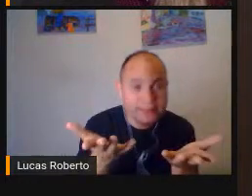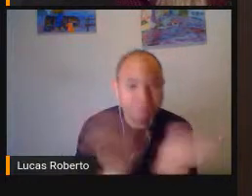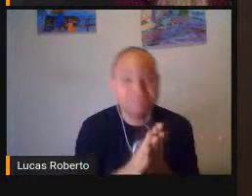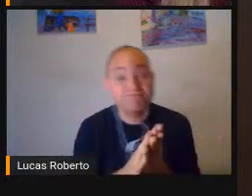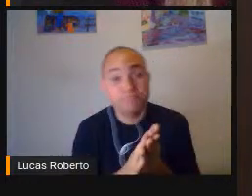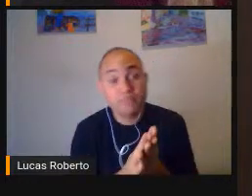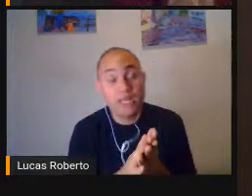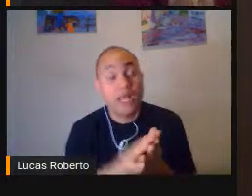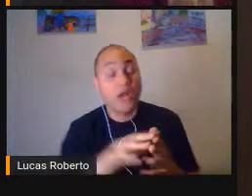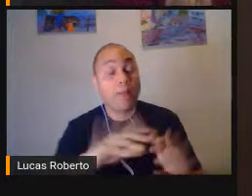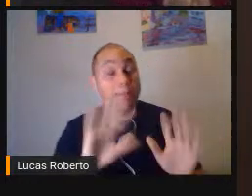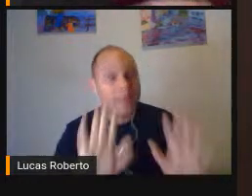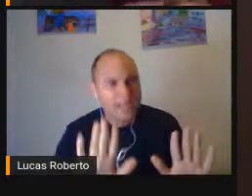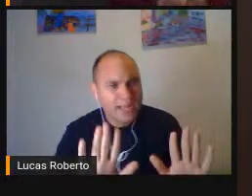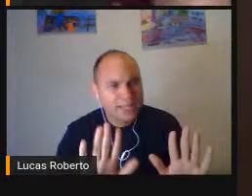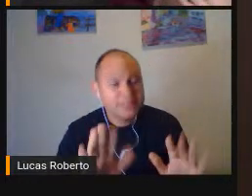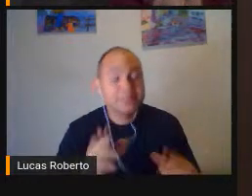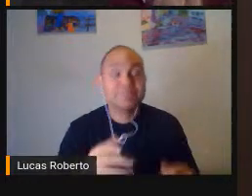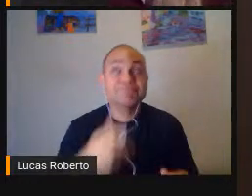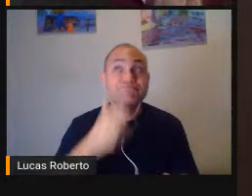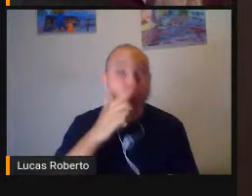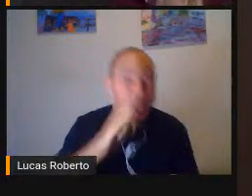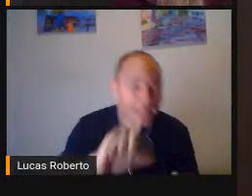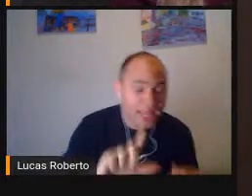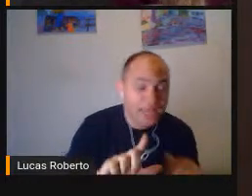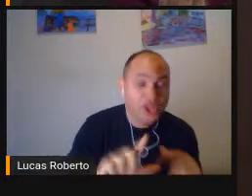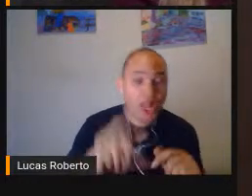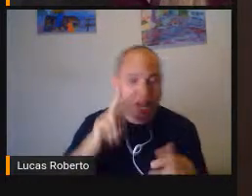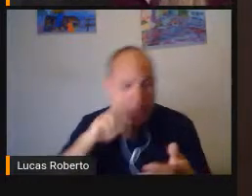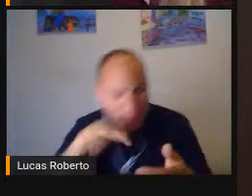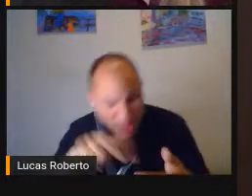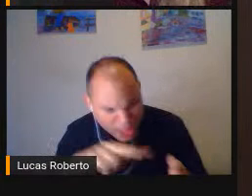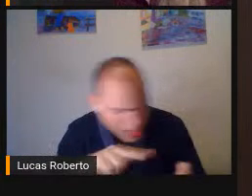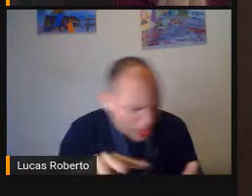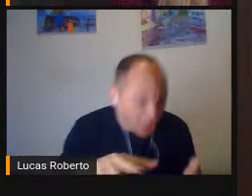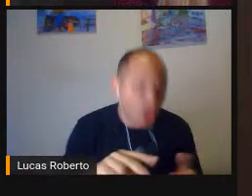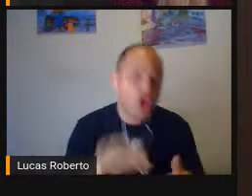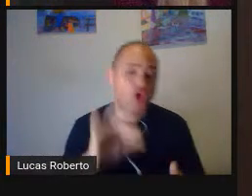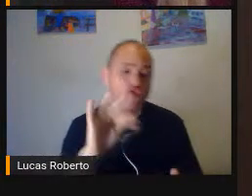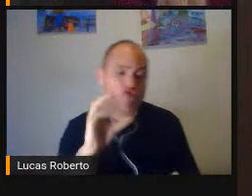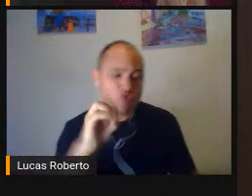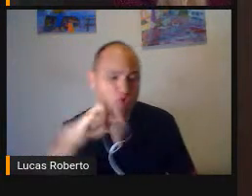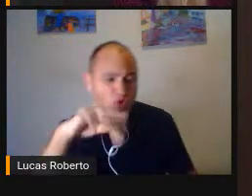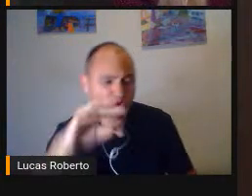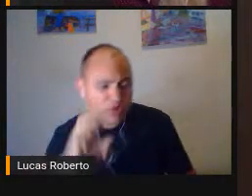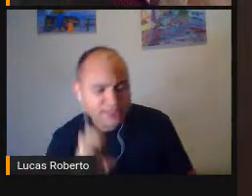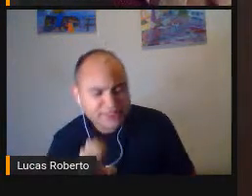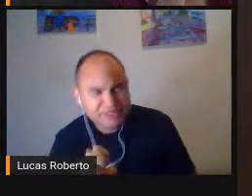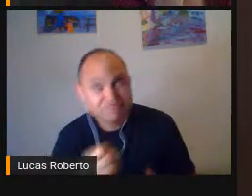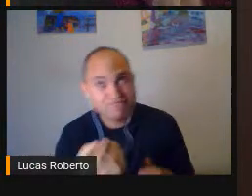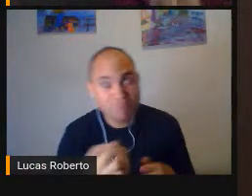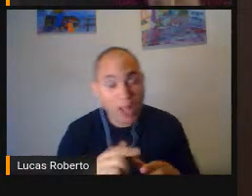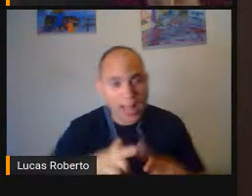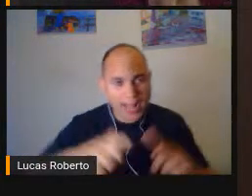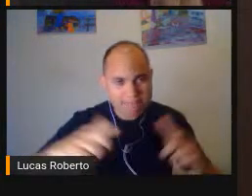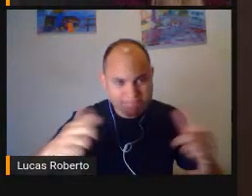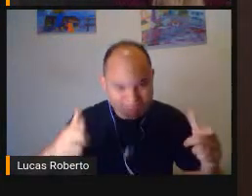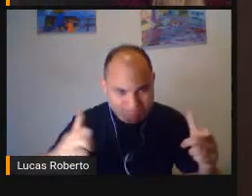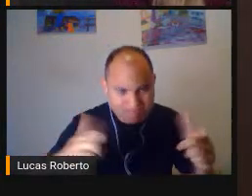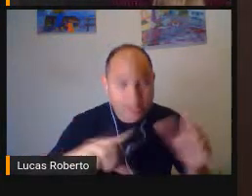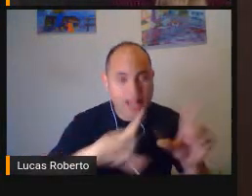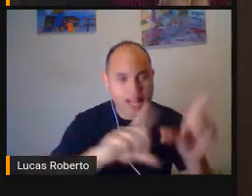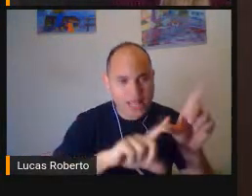fontes Ampliadas Por exemplo Fonte Arial 24 36 É necessário Continuar Com esse